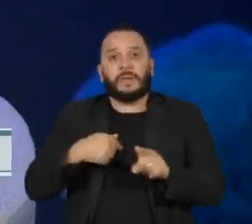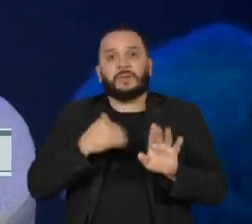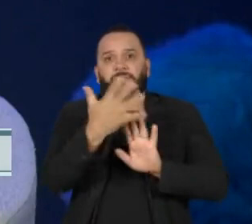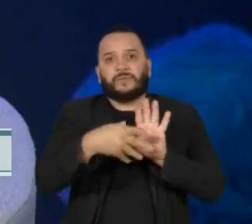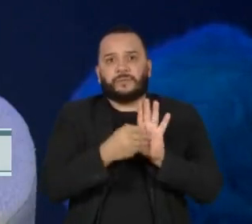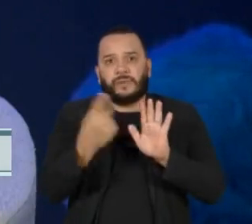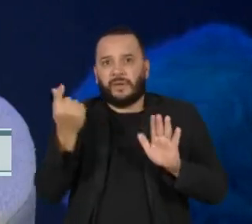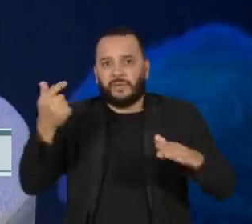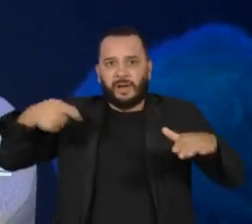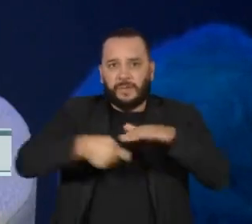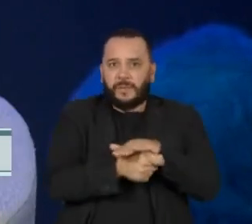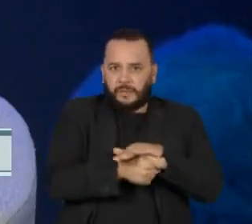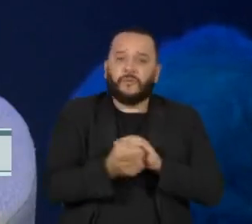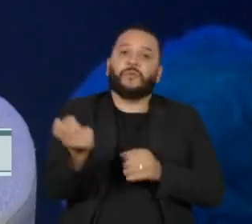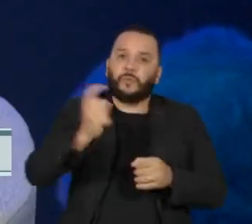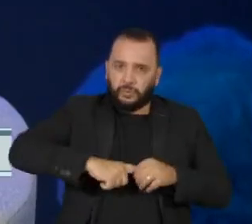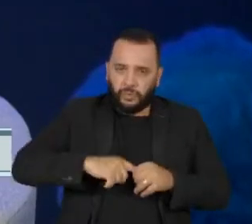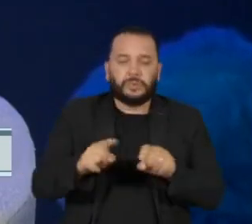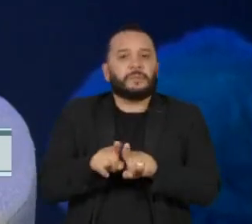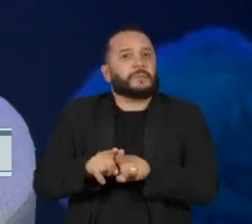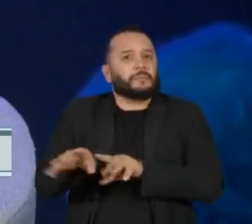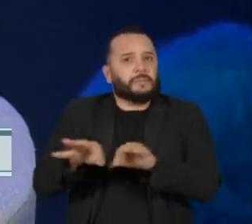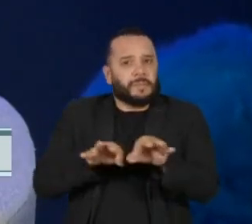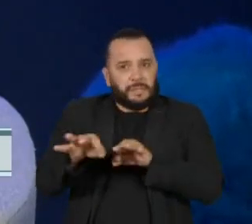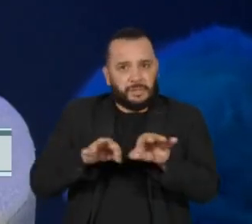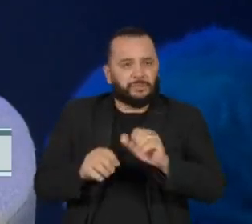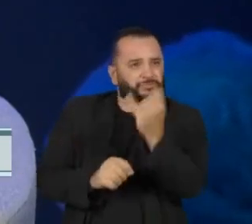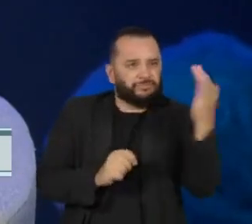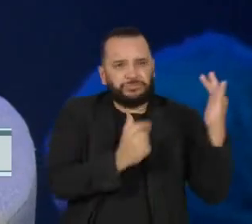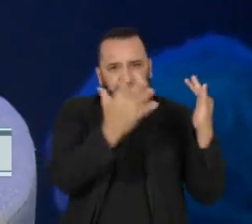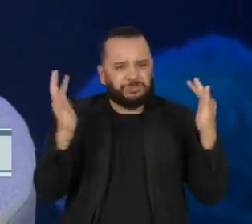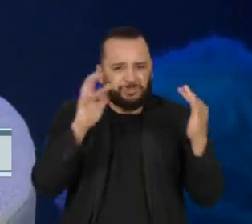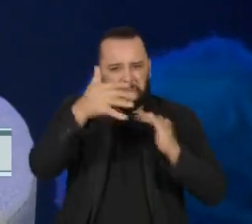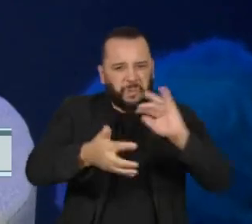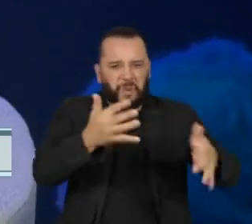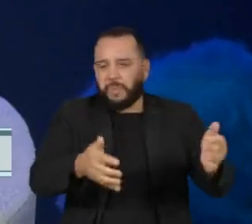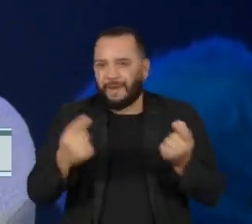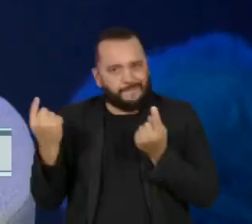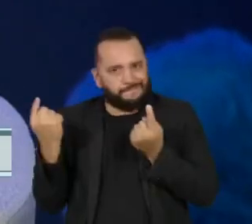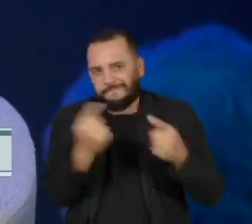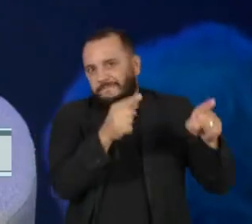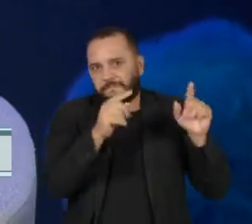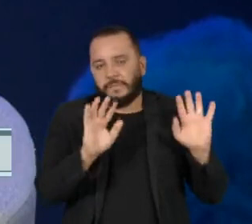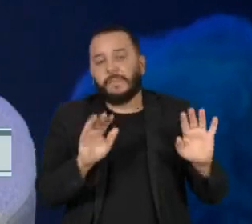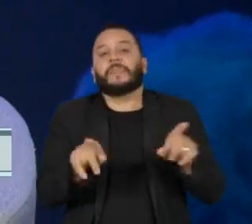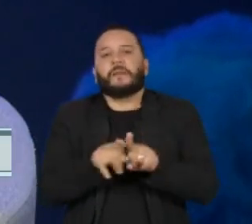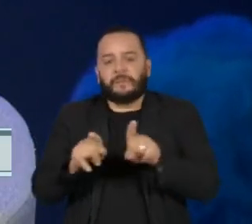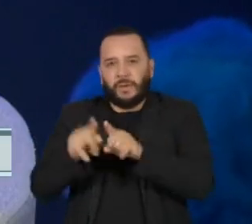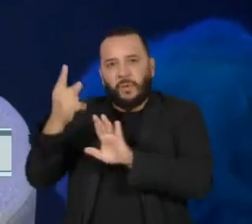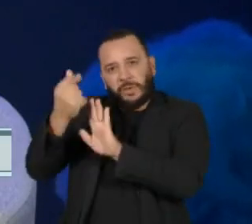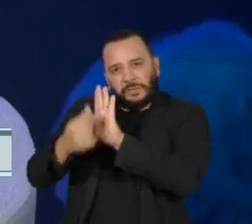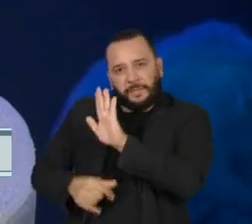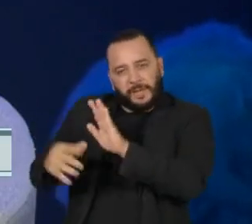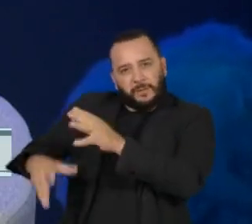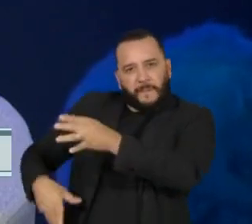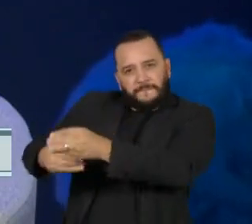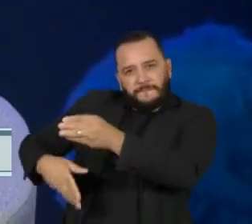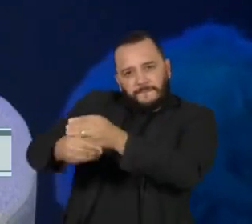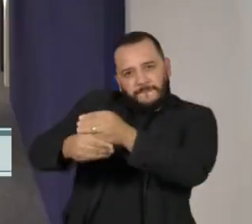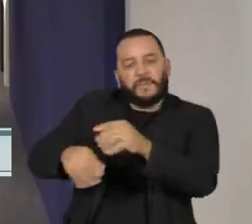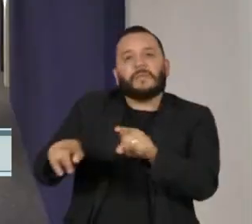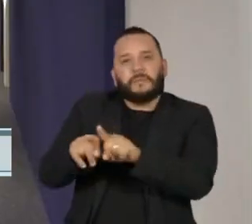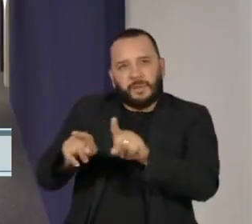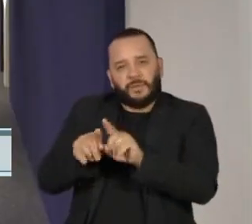voltamos com o plano de combate ao desmatamento e já estamos recompondo os orçamentos e as equipes do